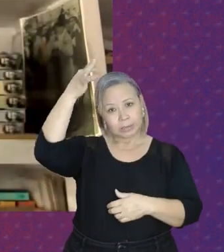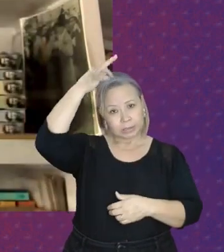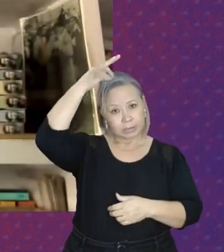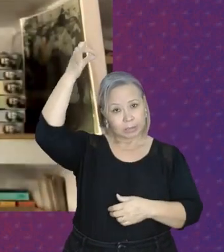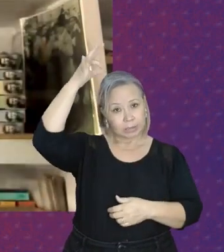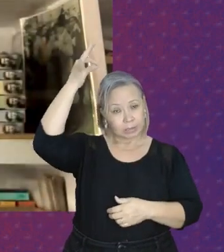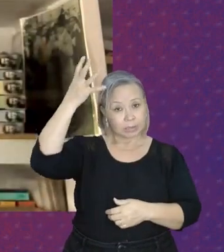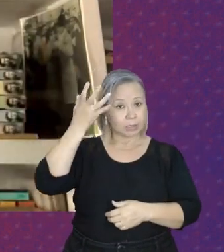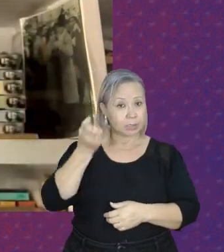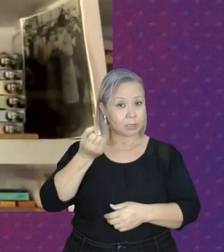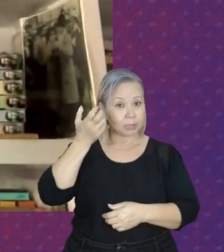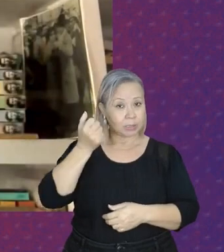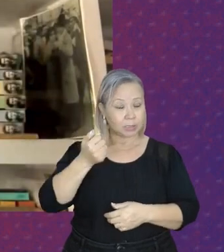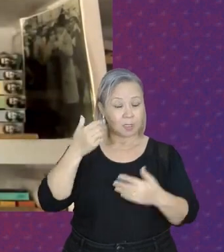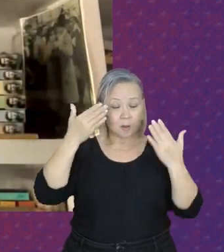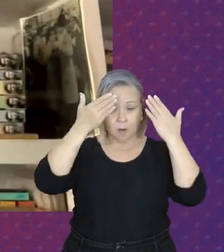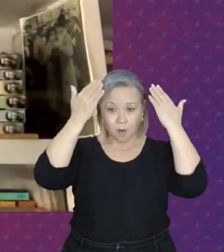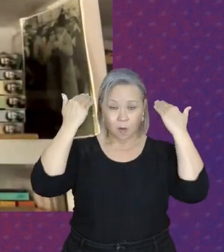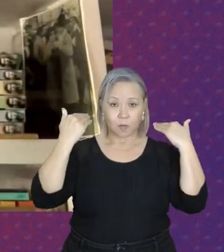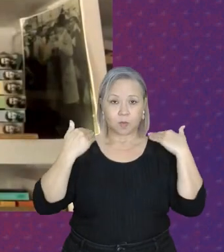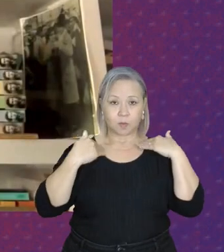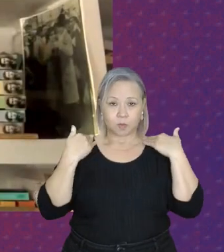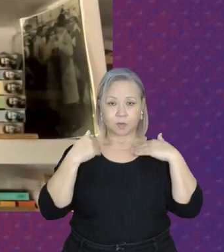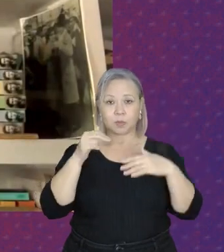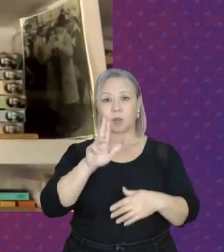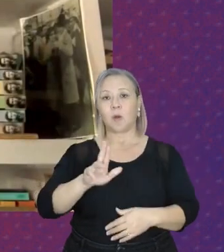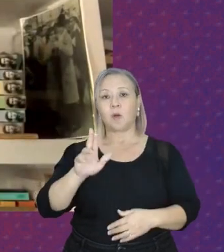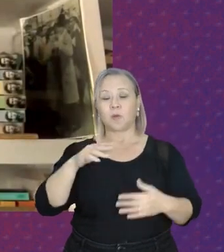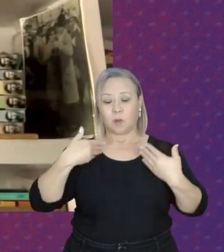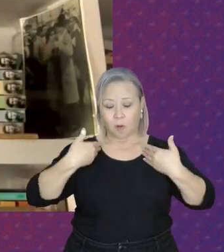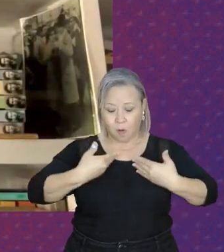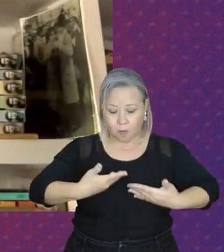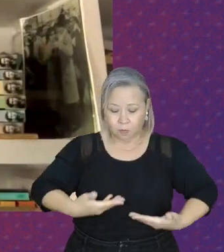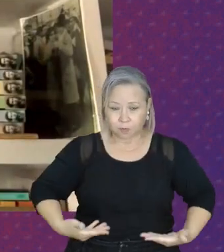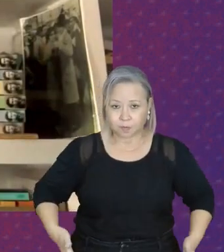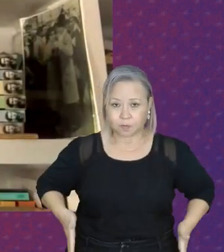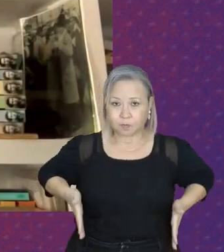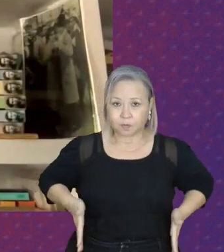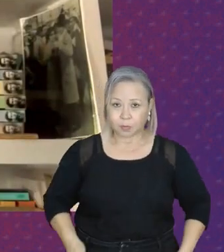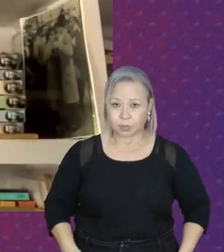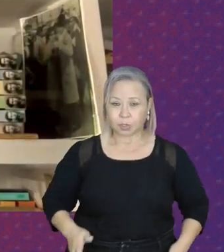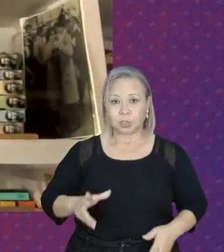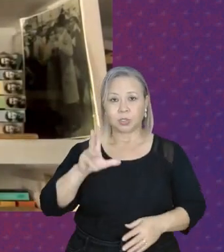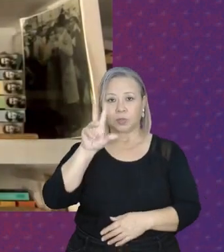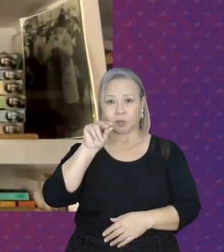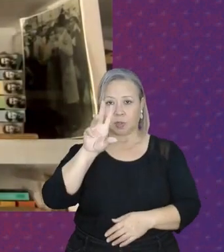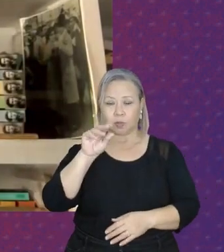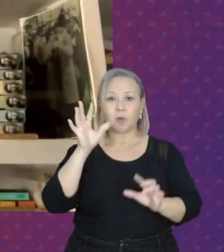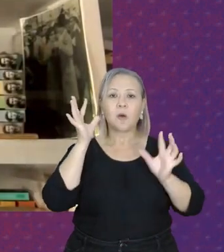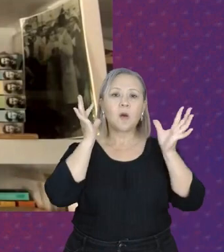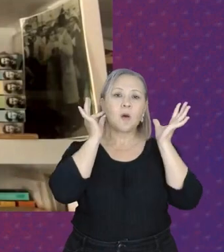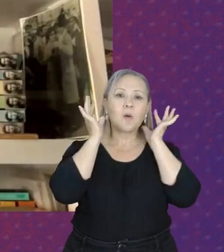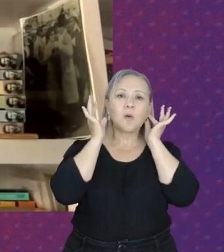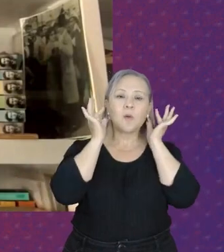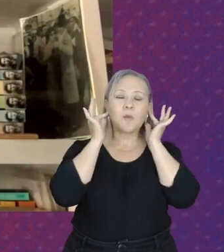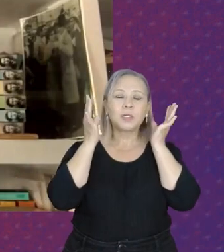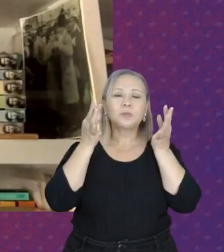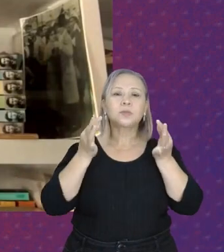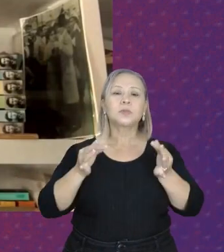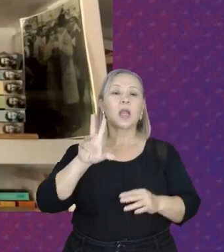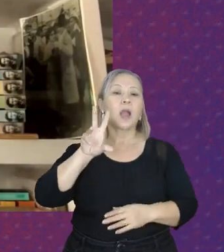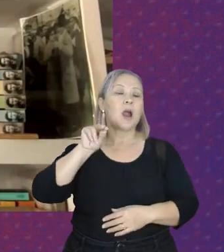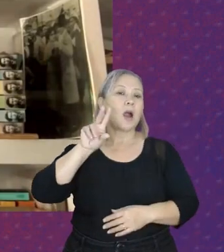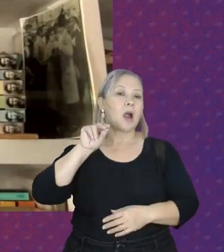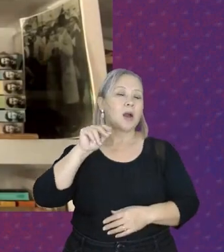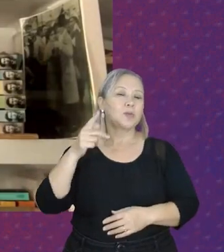na altura do ombro, estou usando um vestido azul, um brinco com uns detalhes azuis que eu ganhei